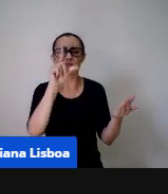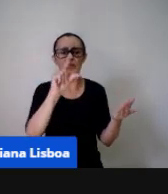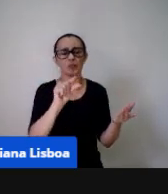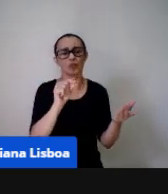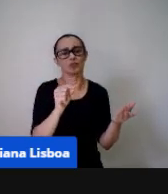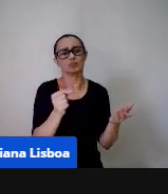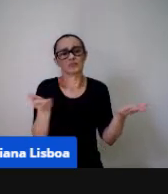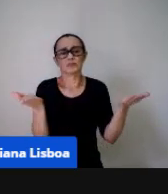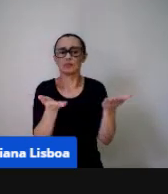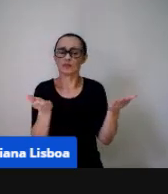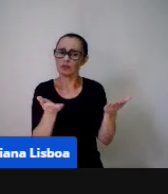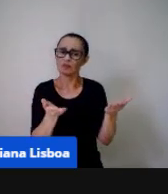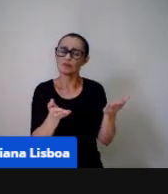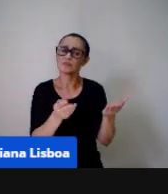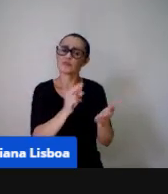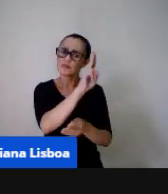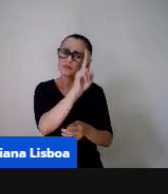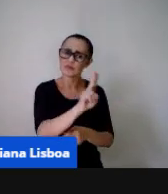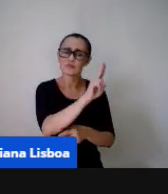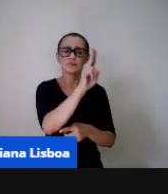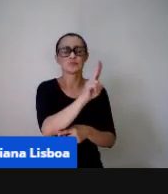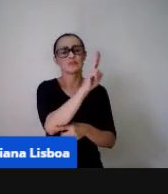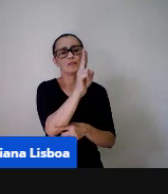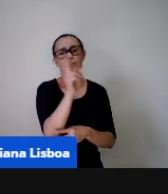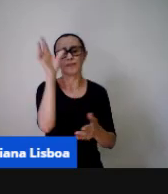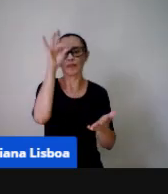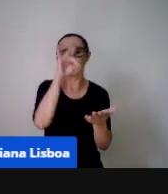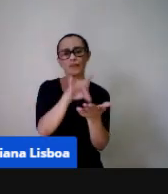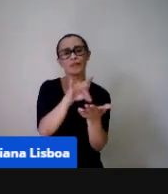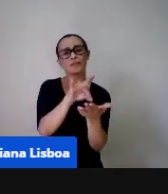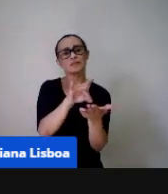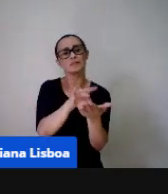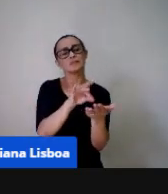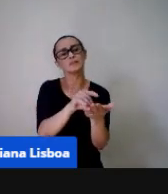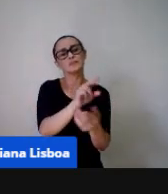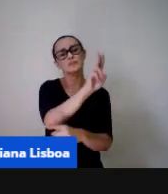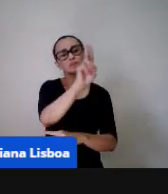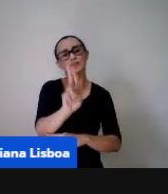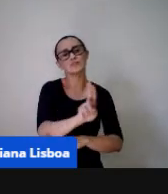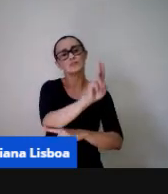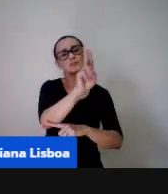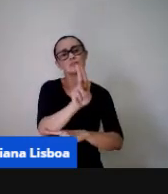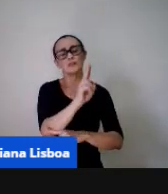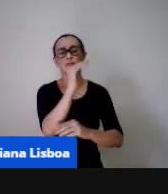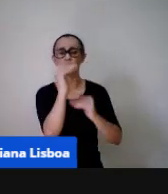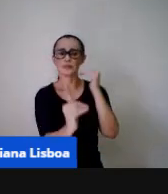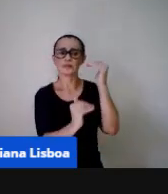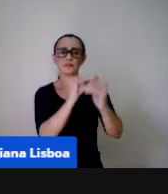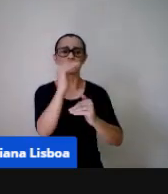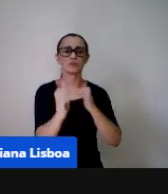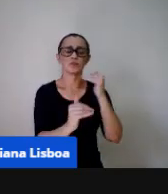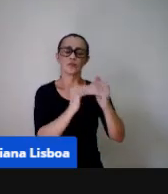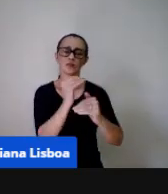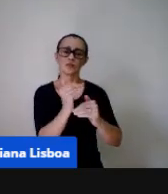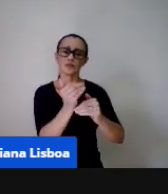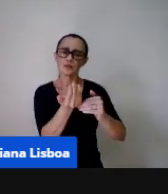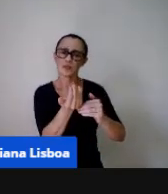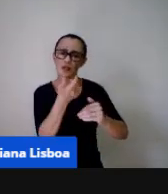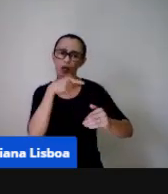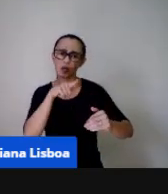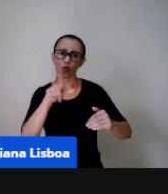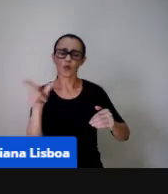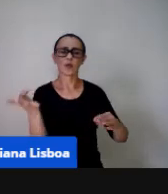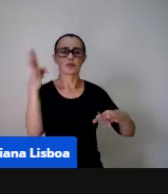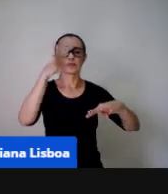materiais para de forma efetiva utilizá-los para esse desenvolvimento da linguagem matemática ok?